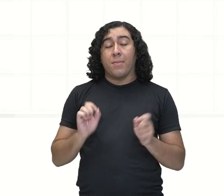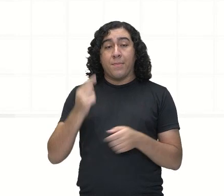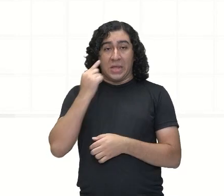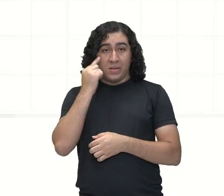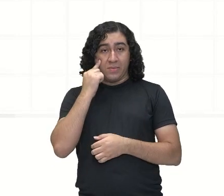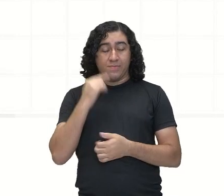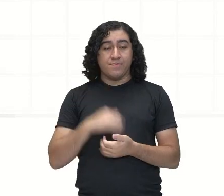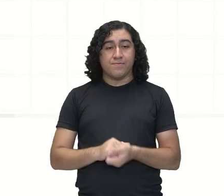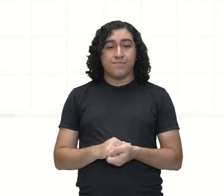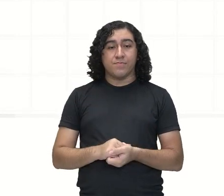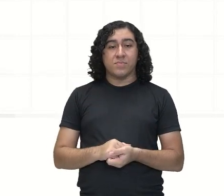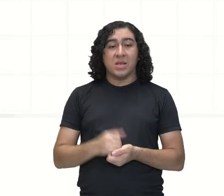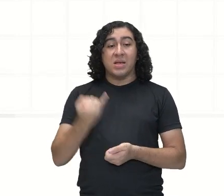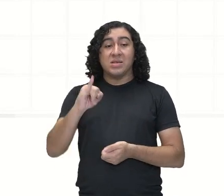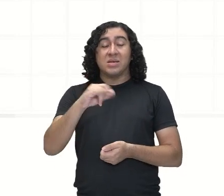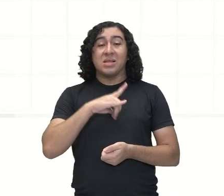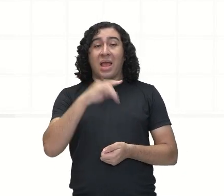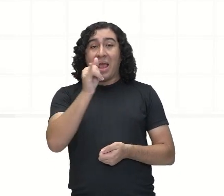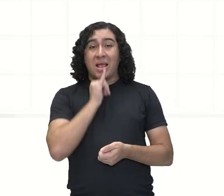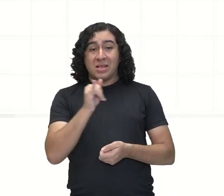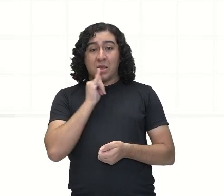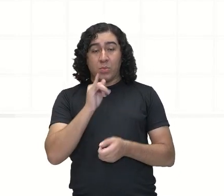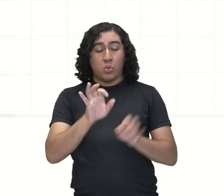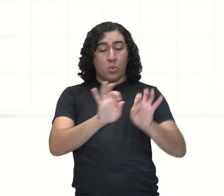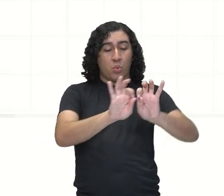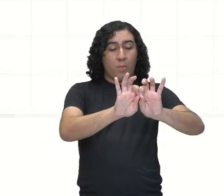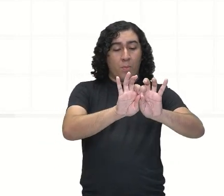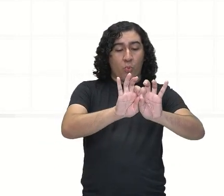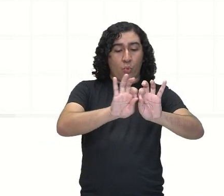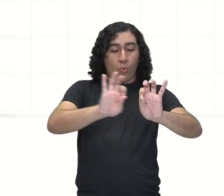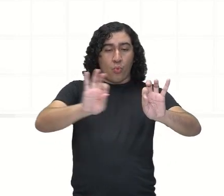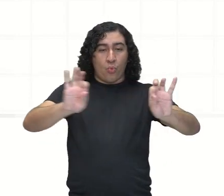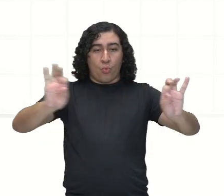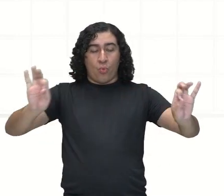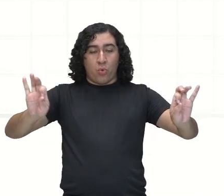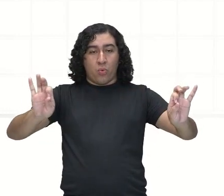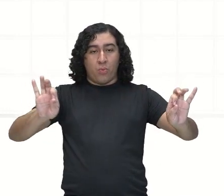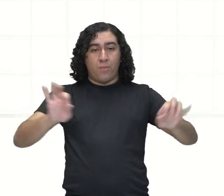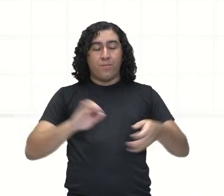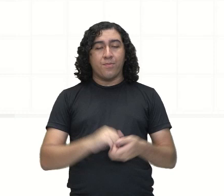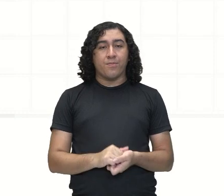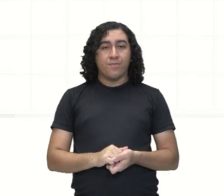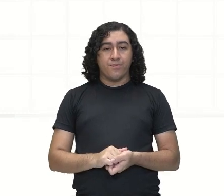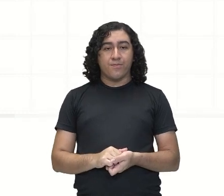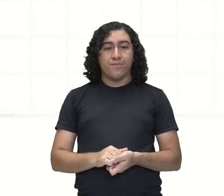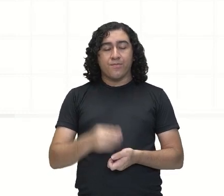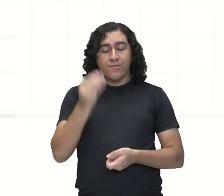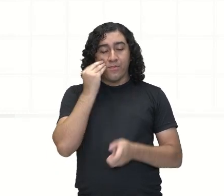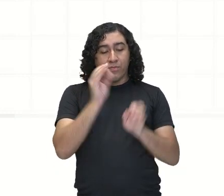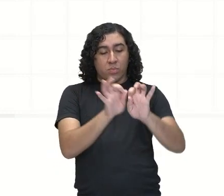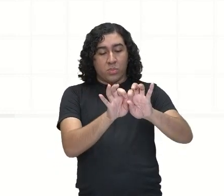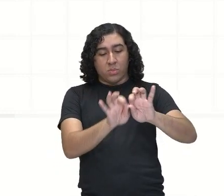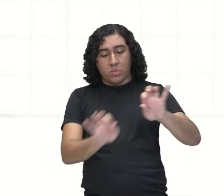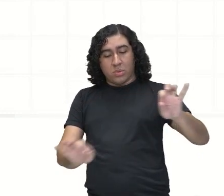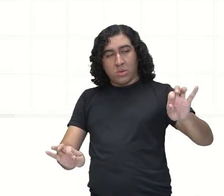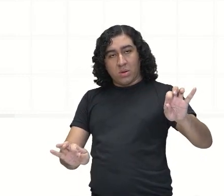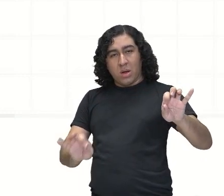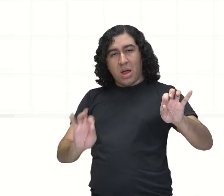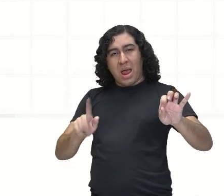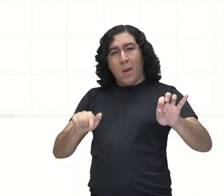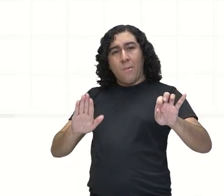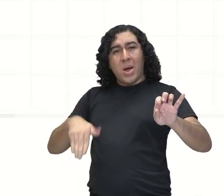Quando eu pego um segmento, ó. E eu coloco ele. Ó, esse segmento aqui. Ele é o maior segmento aqui,